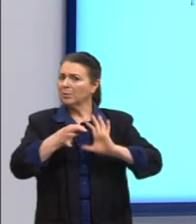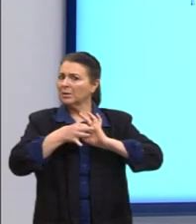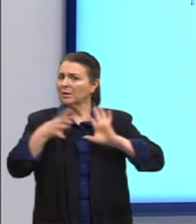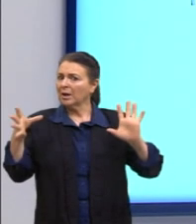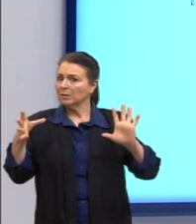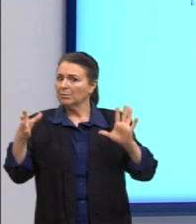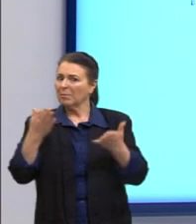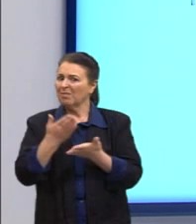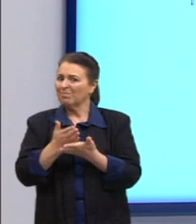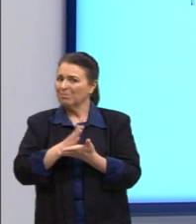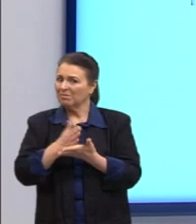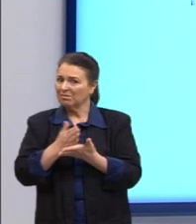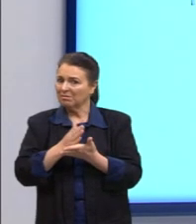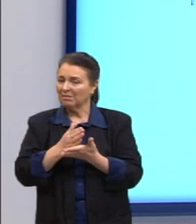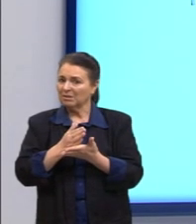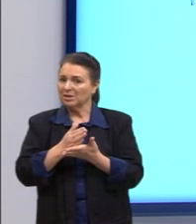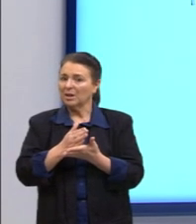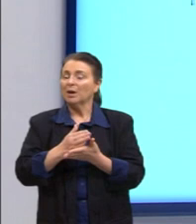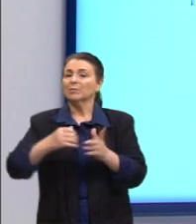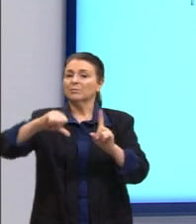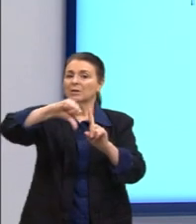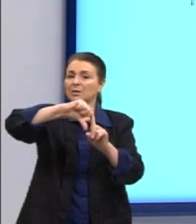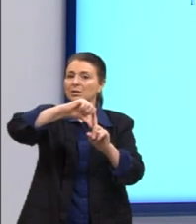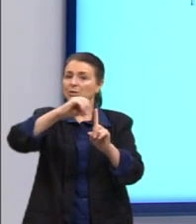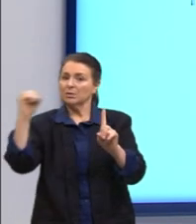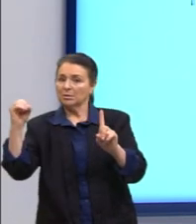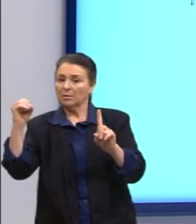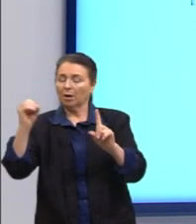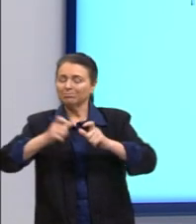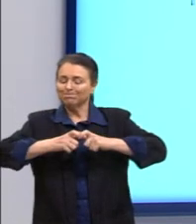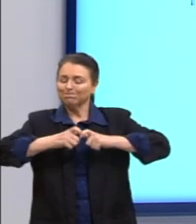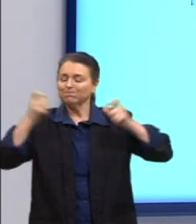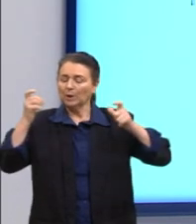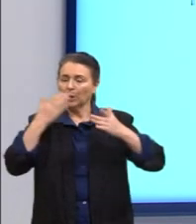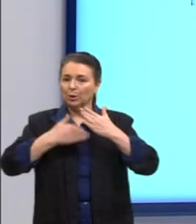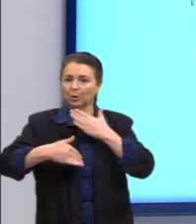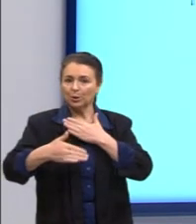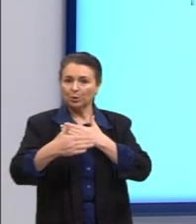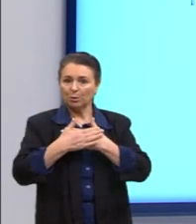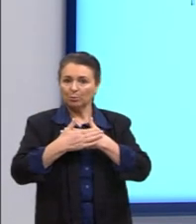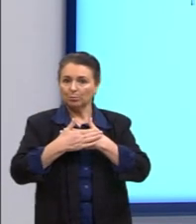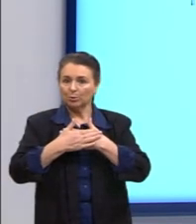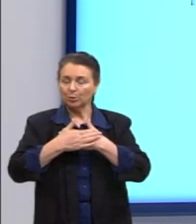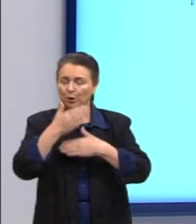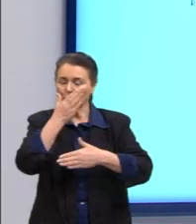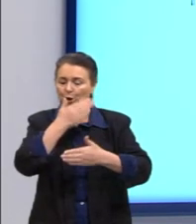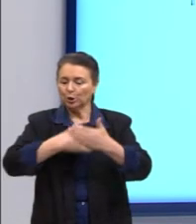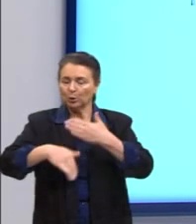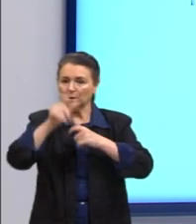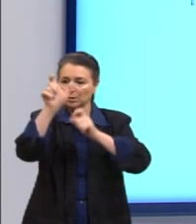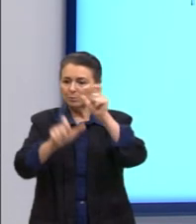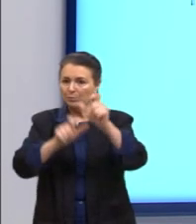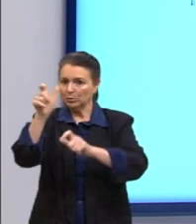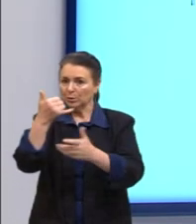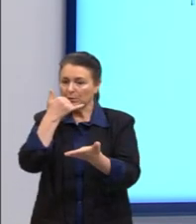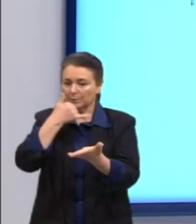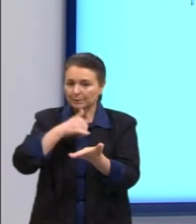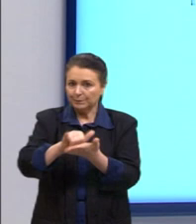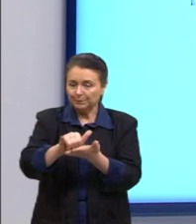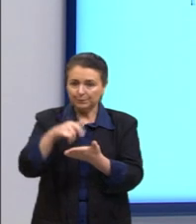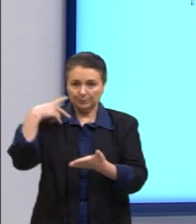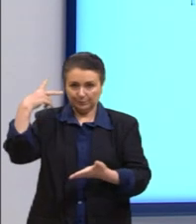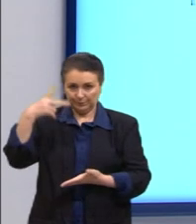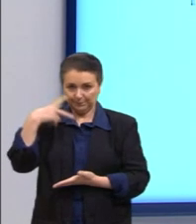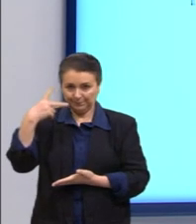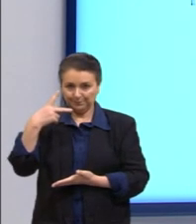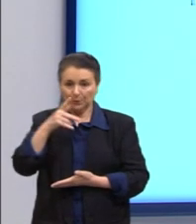metade. Anistia ampla, geral e irrestrita. Que fossem todos os presos políticos perdoados. O governo